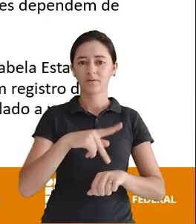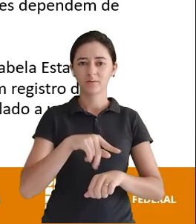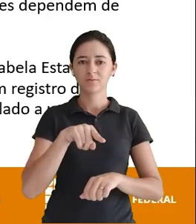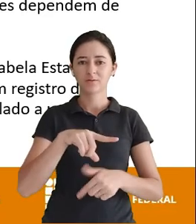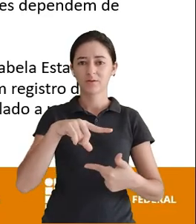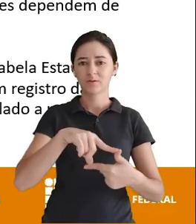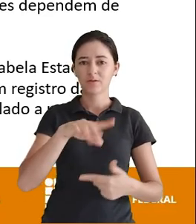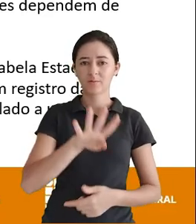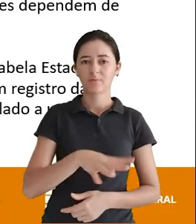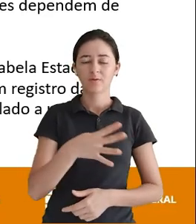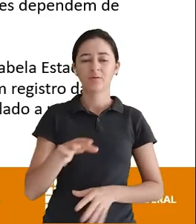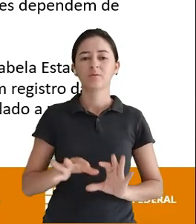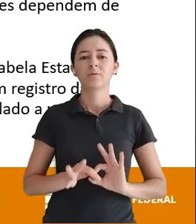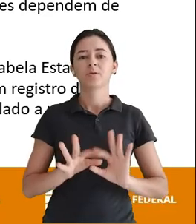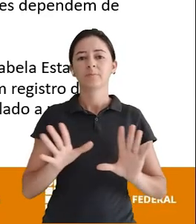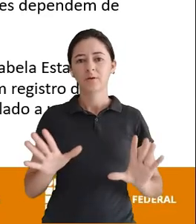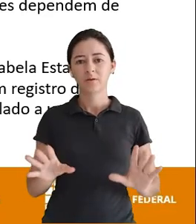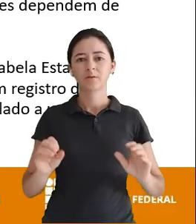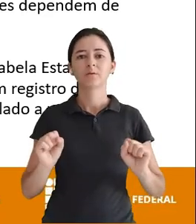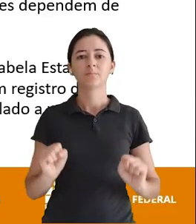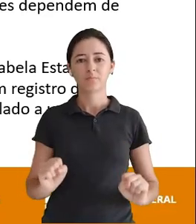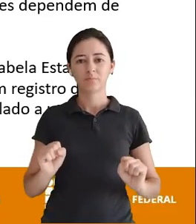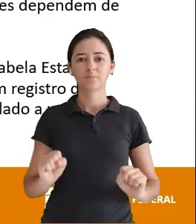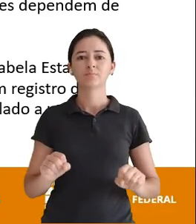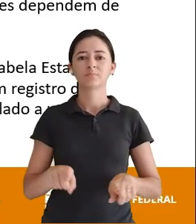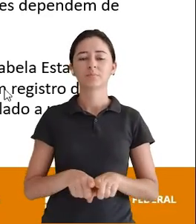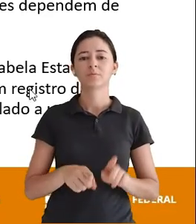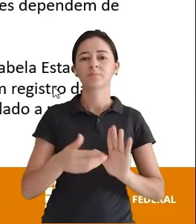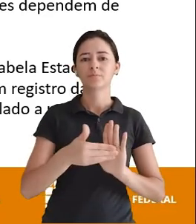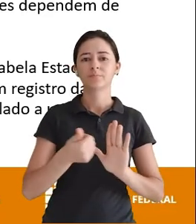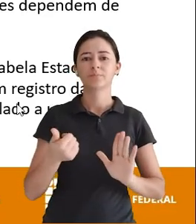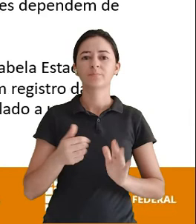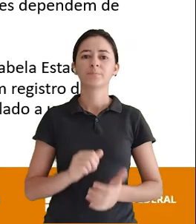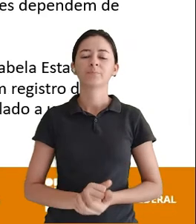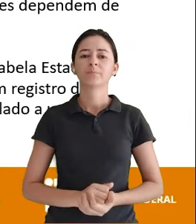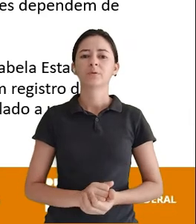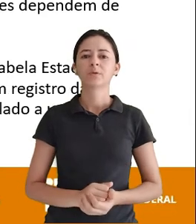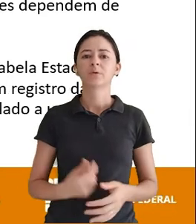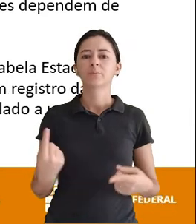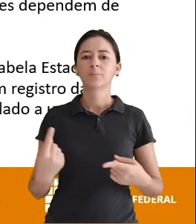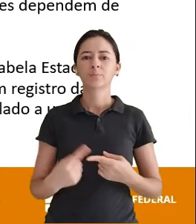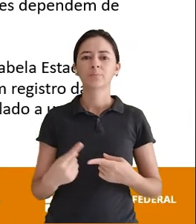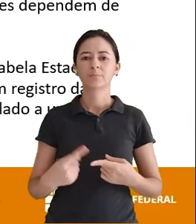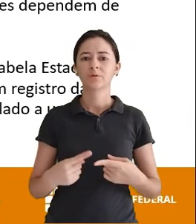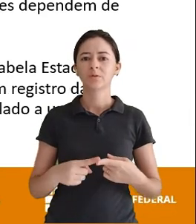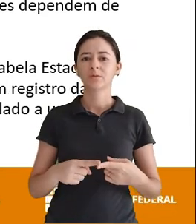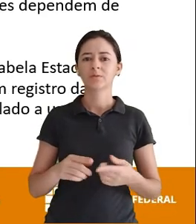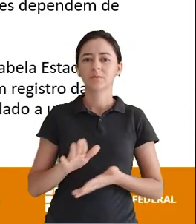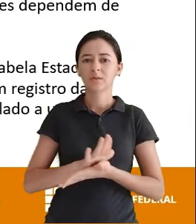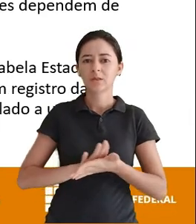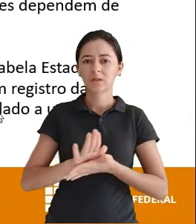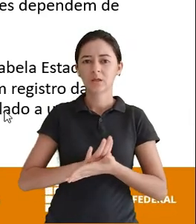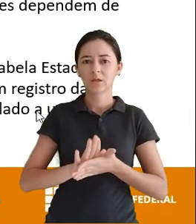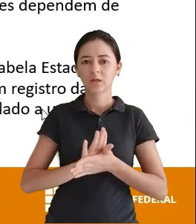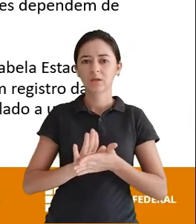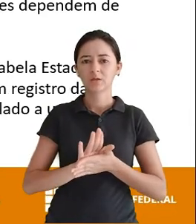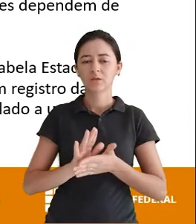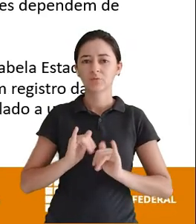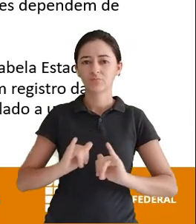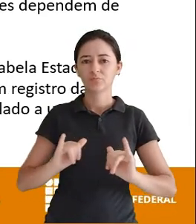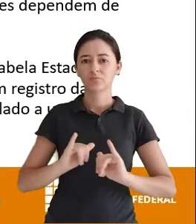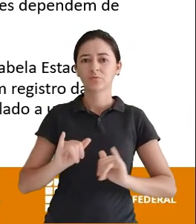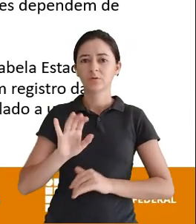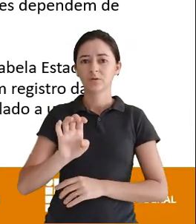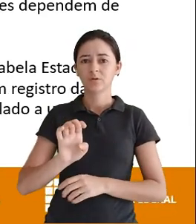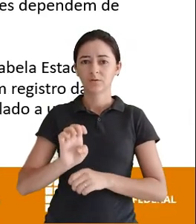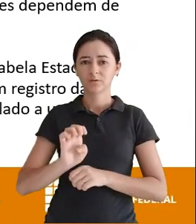livre Para ser deletado Sim Porque Nenhum registro Da tabela estado Possui O ID Vinculado